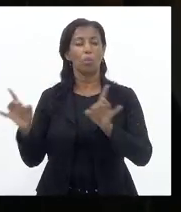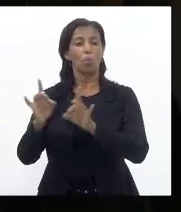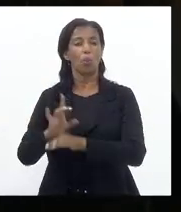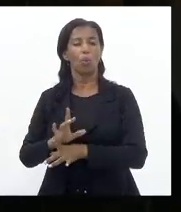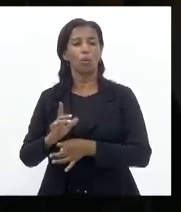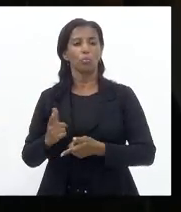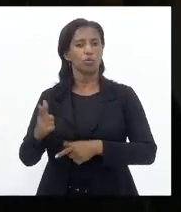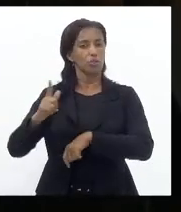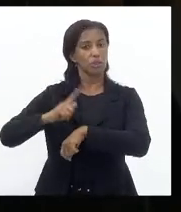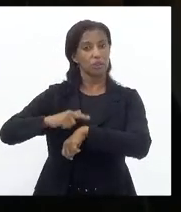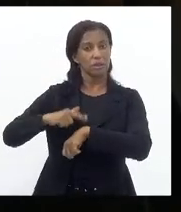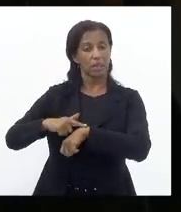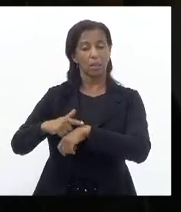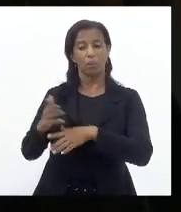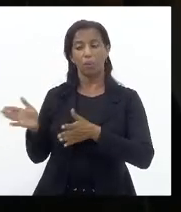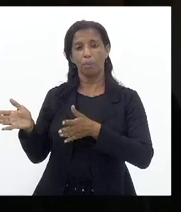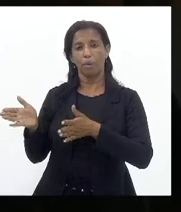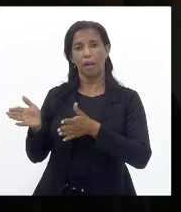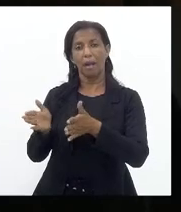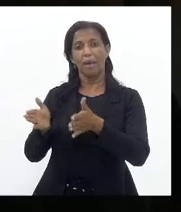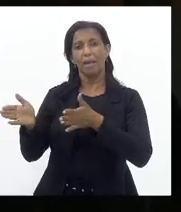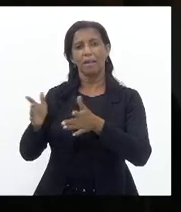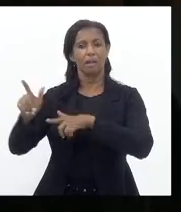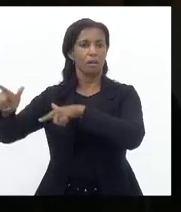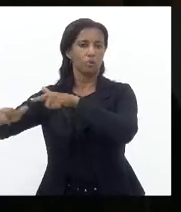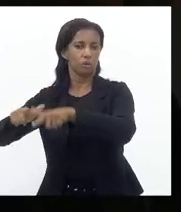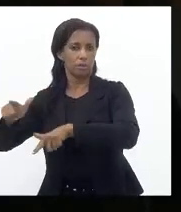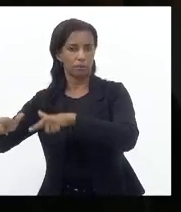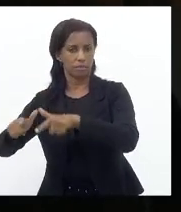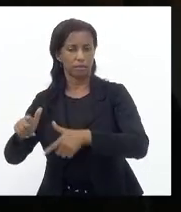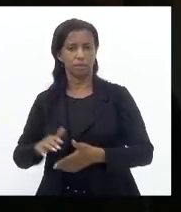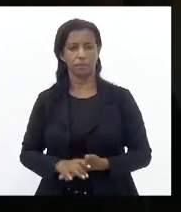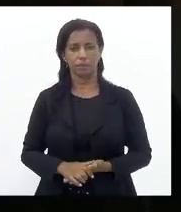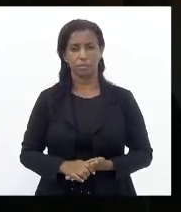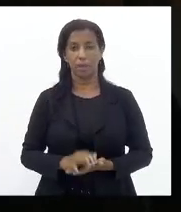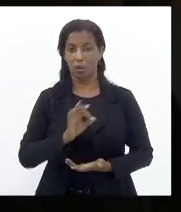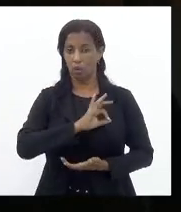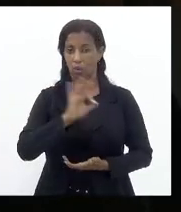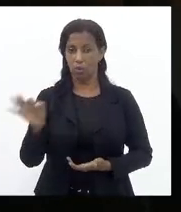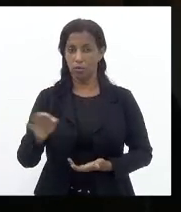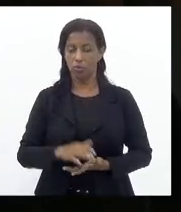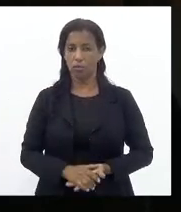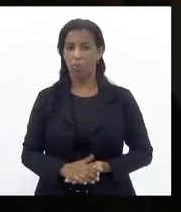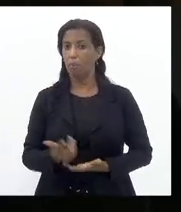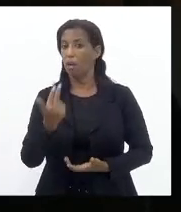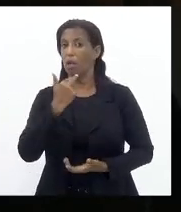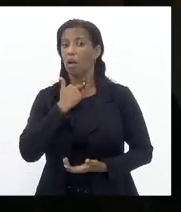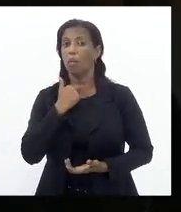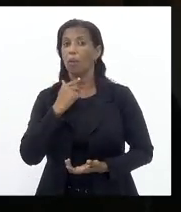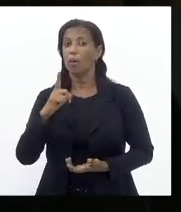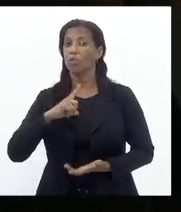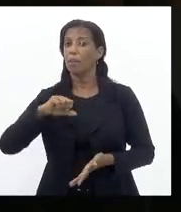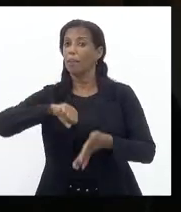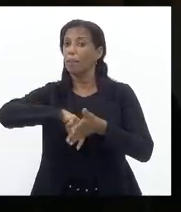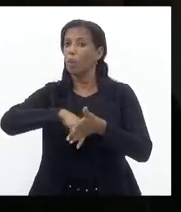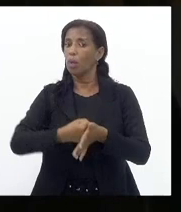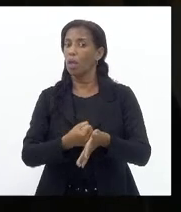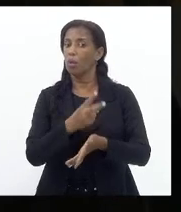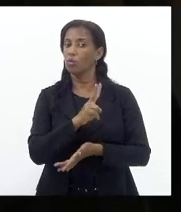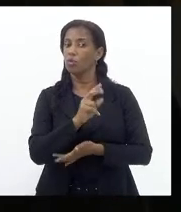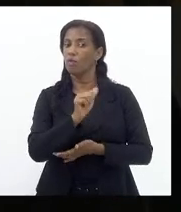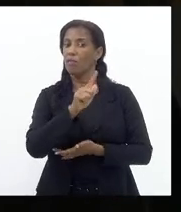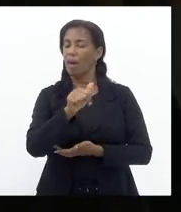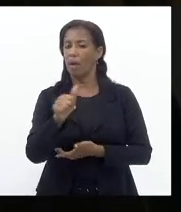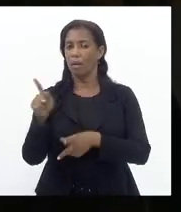De tempo Para estar acessando Alguns serviços É ótimo Mas não pode Haver bloqueio De vagas